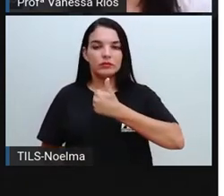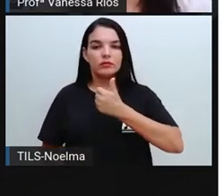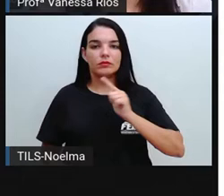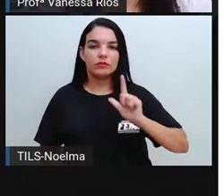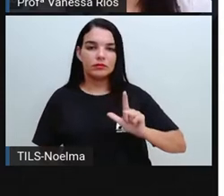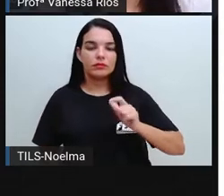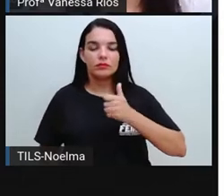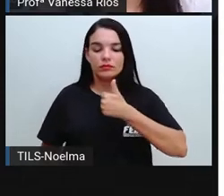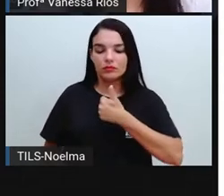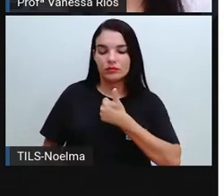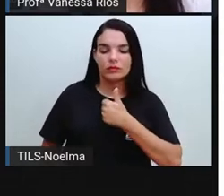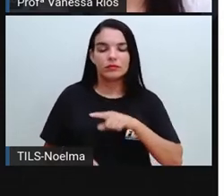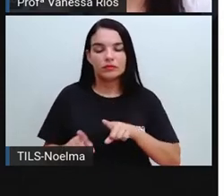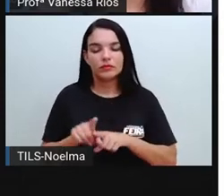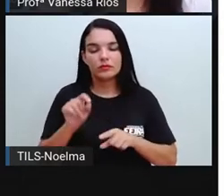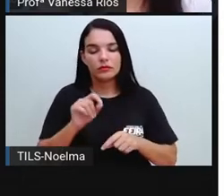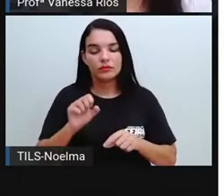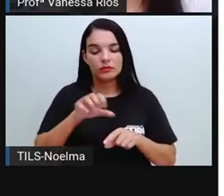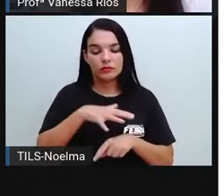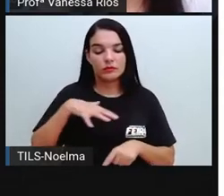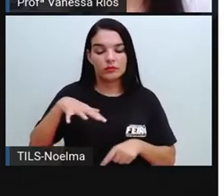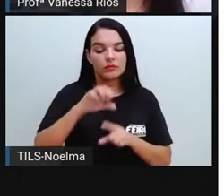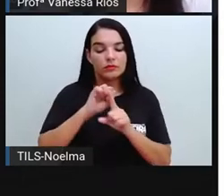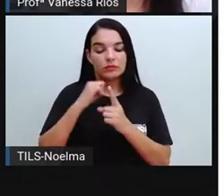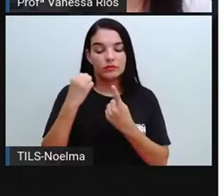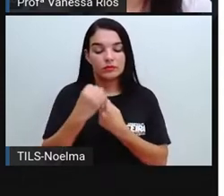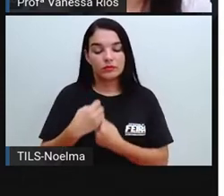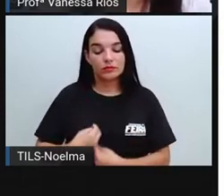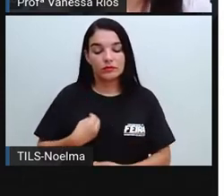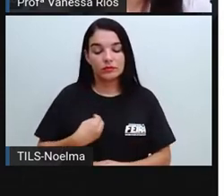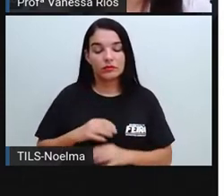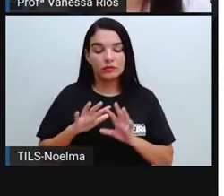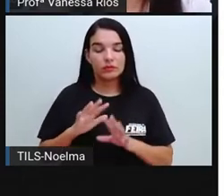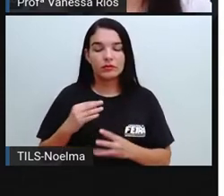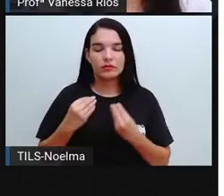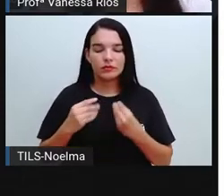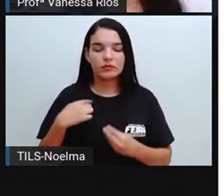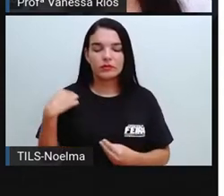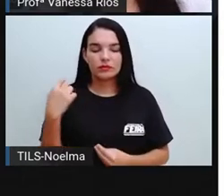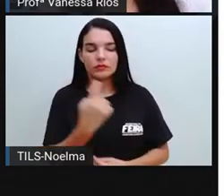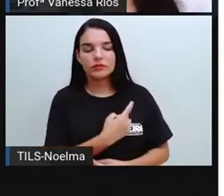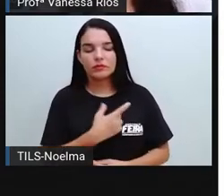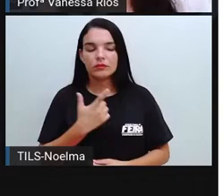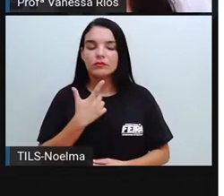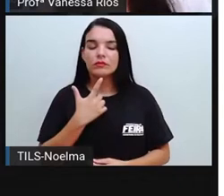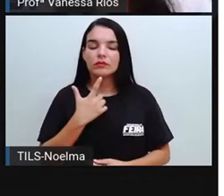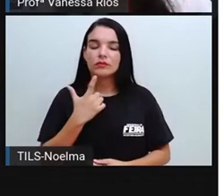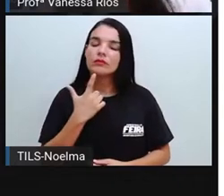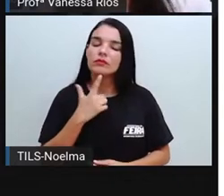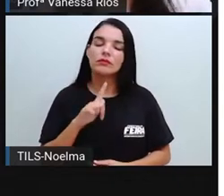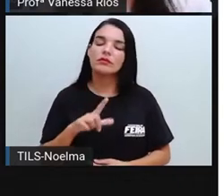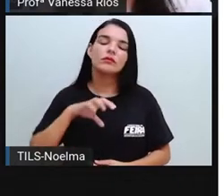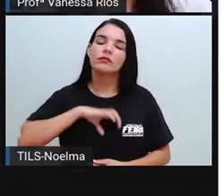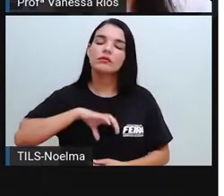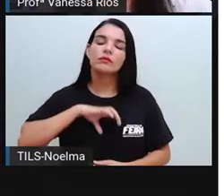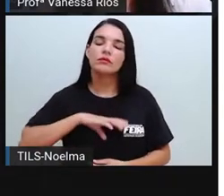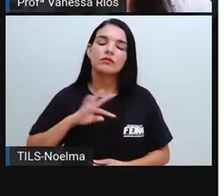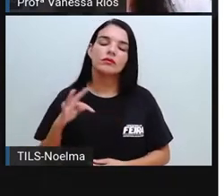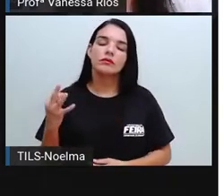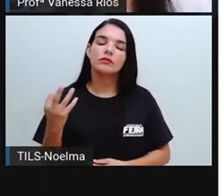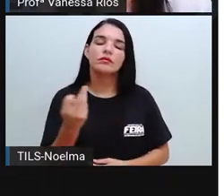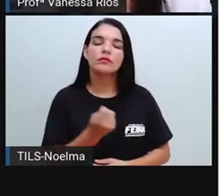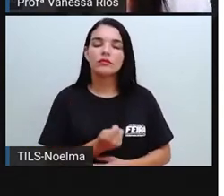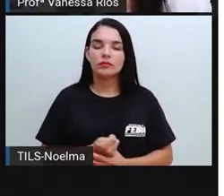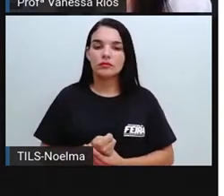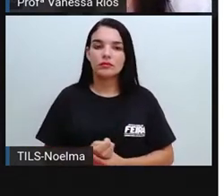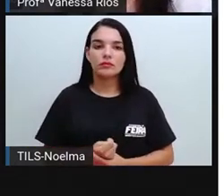que a gente vive, mas também entender como a nossa própria língua portuguesa dentro de um contexto geral. E